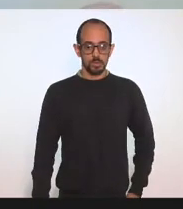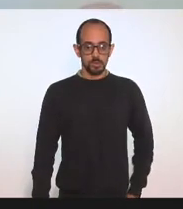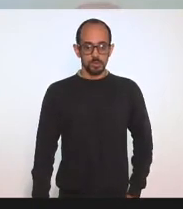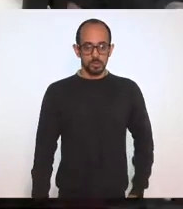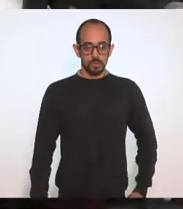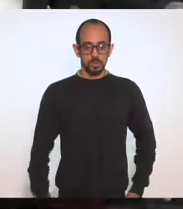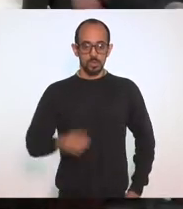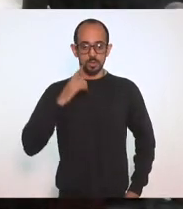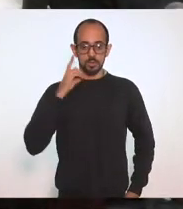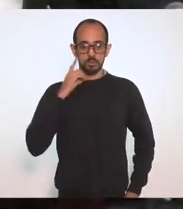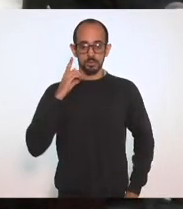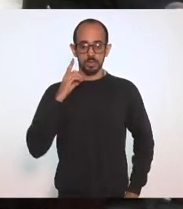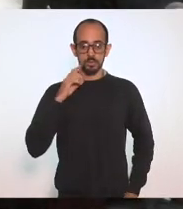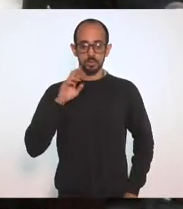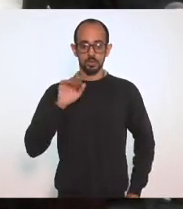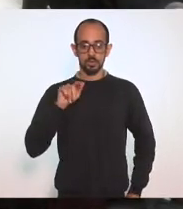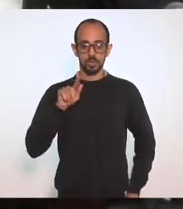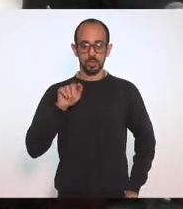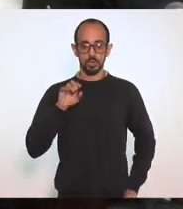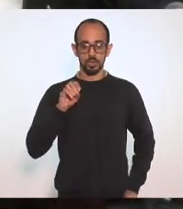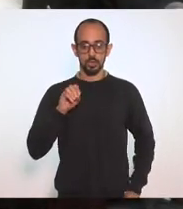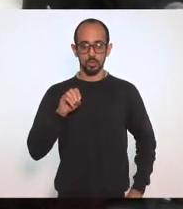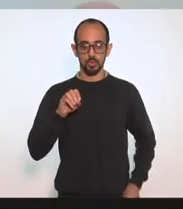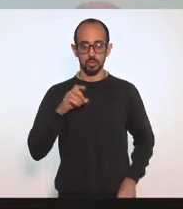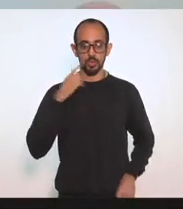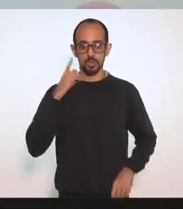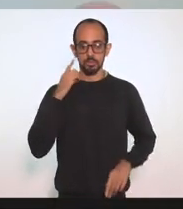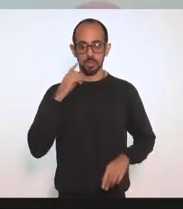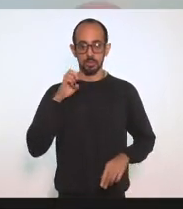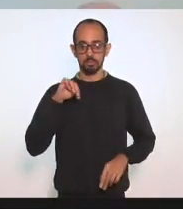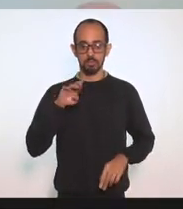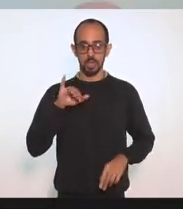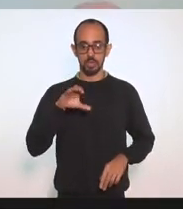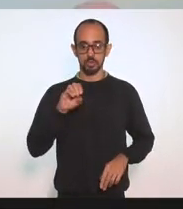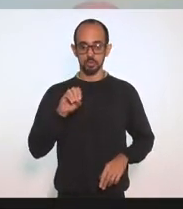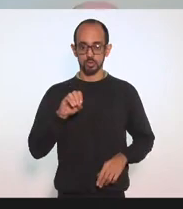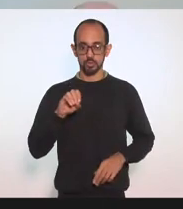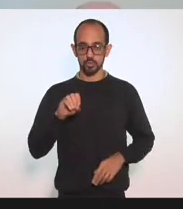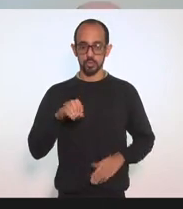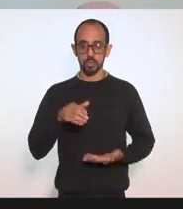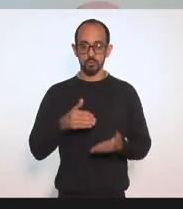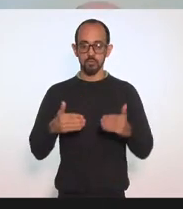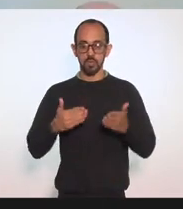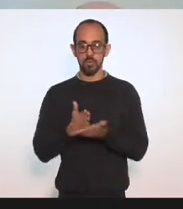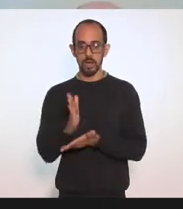Deputado Rodrigo Bacelá. Deputado Márcio Pacheco. Favorável.